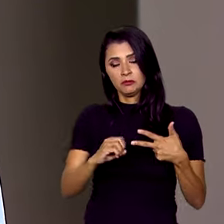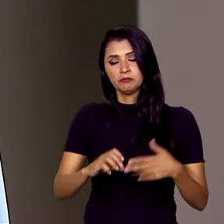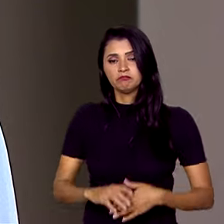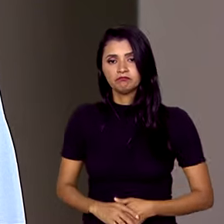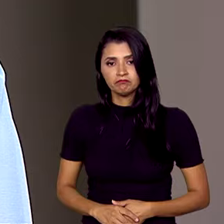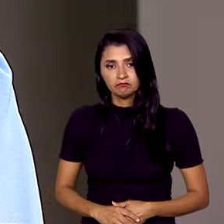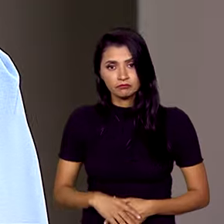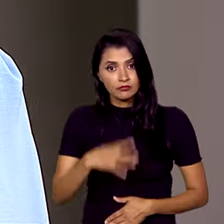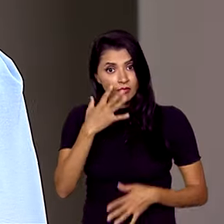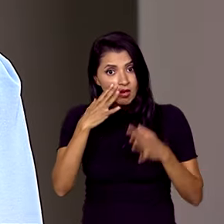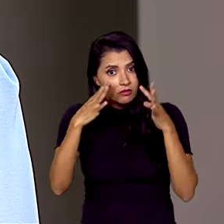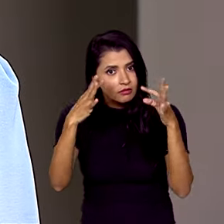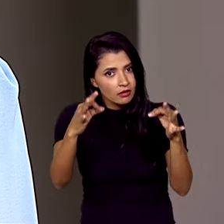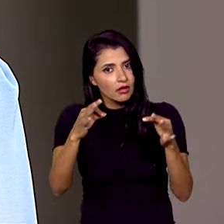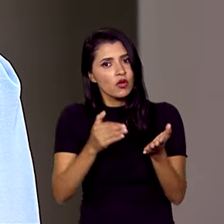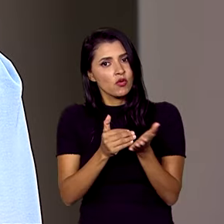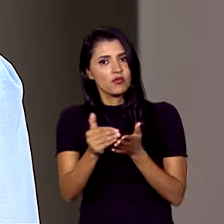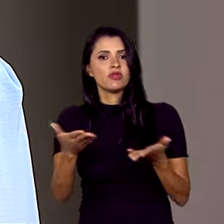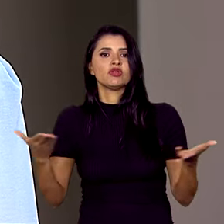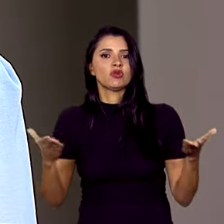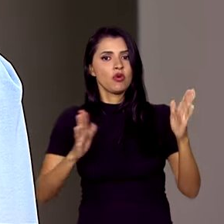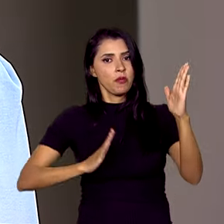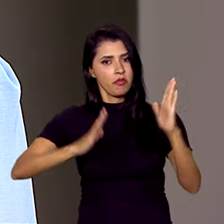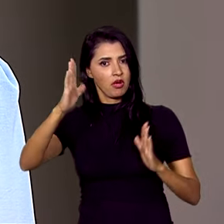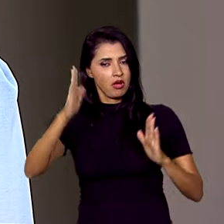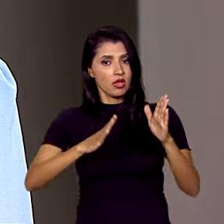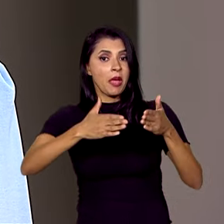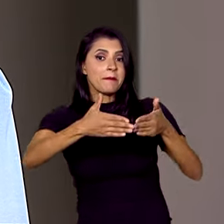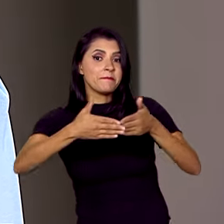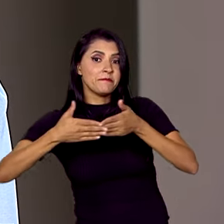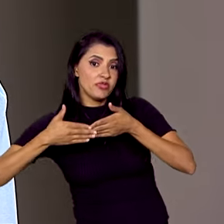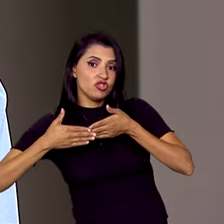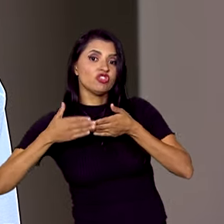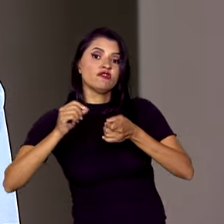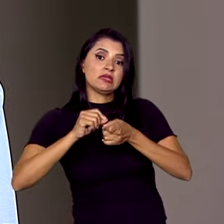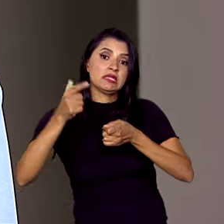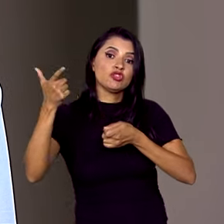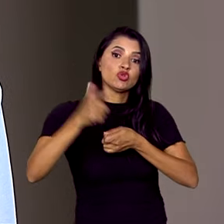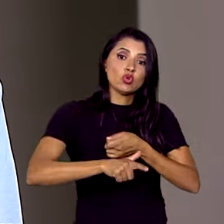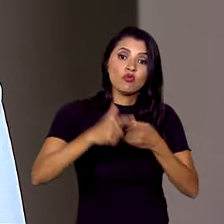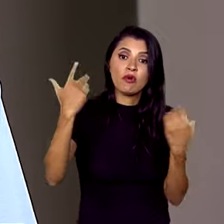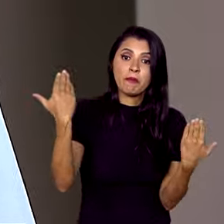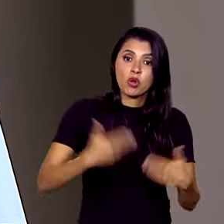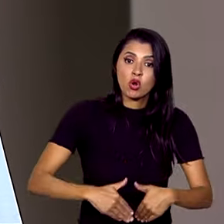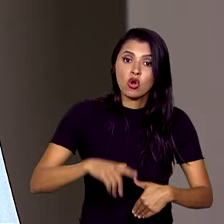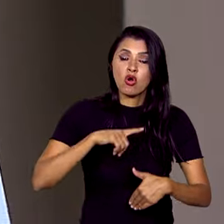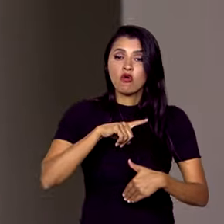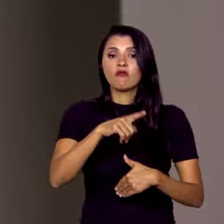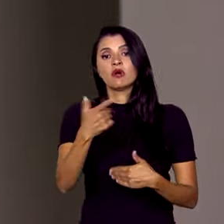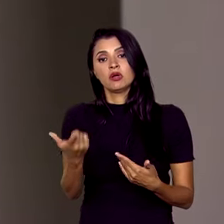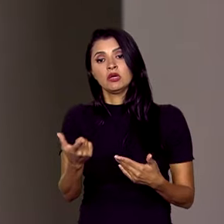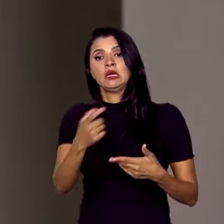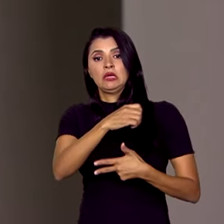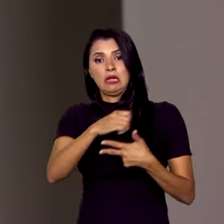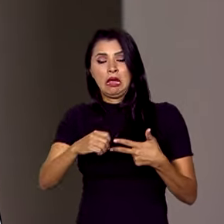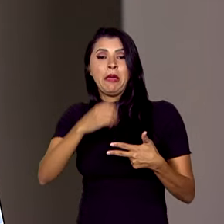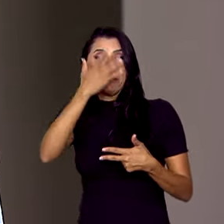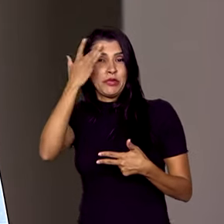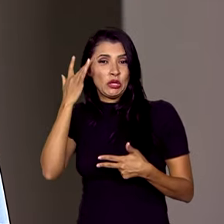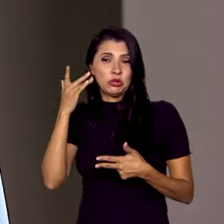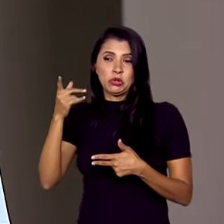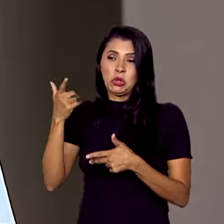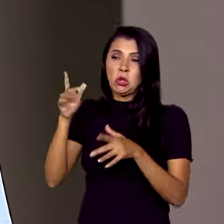E atenção, já começou hoje o prazo para pedir reaplicação da prova do Enem. Pessoas afetadas por problemas